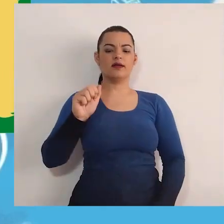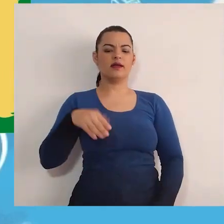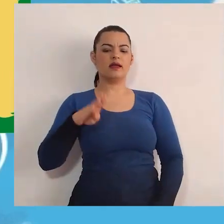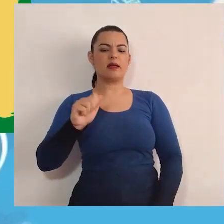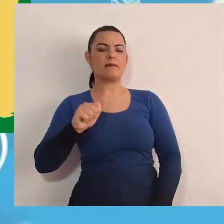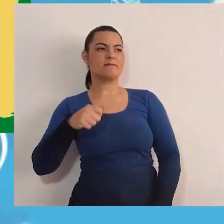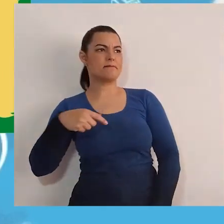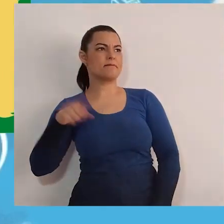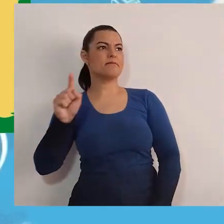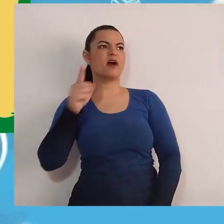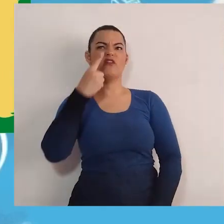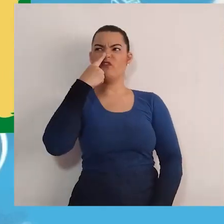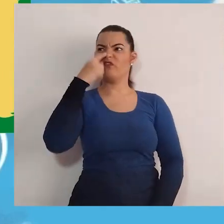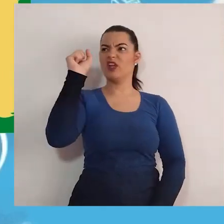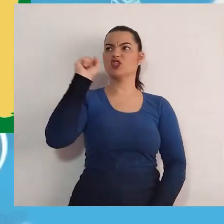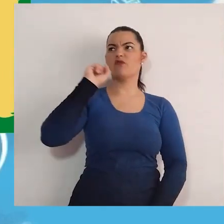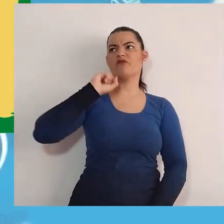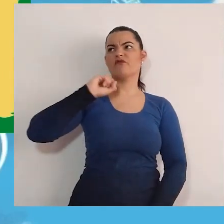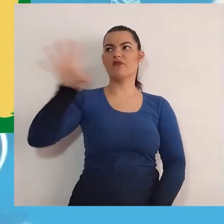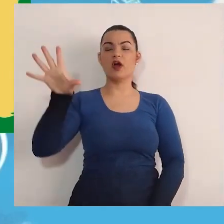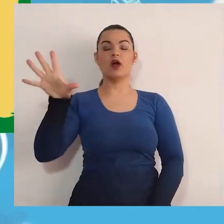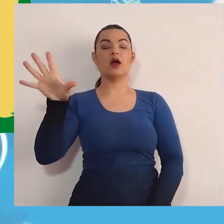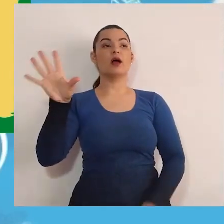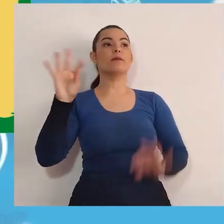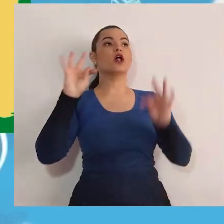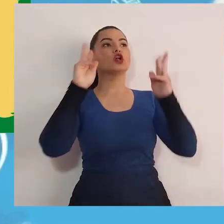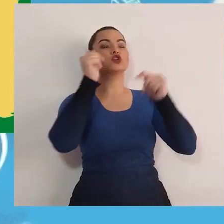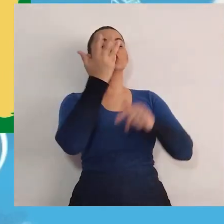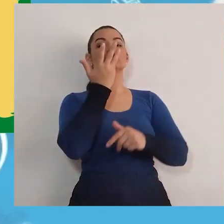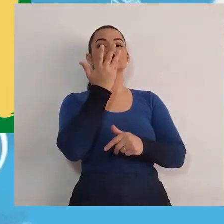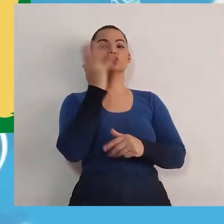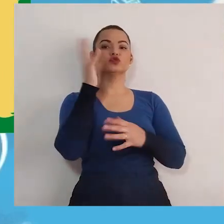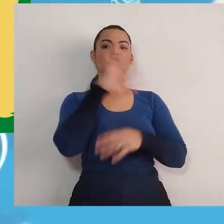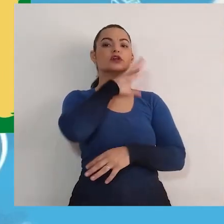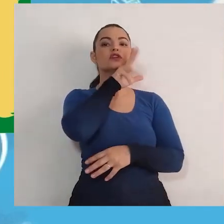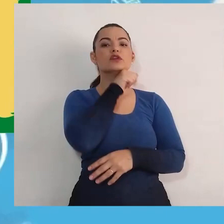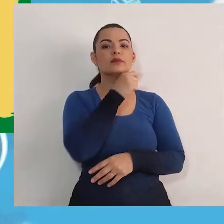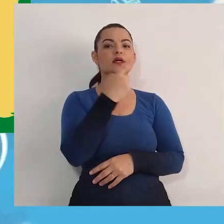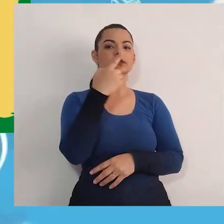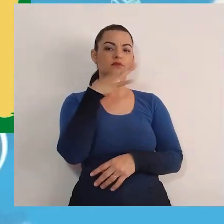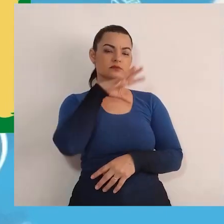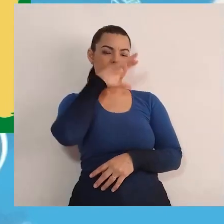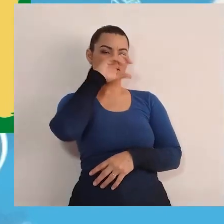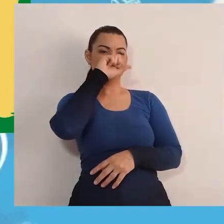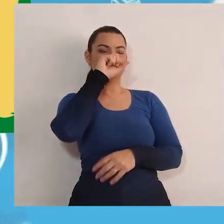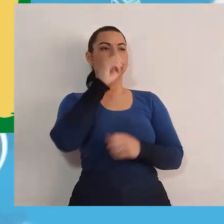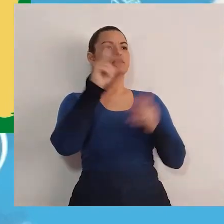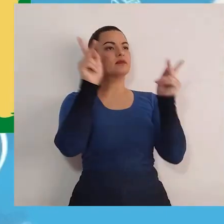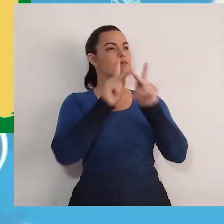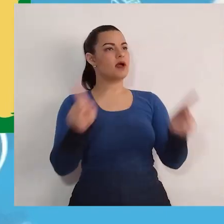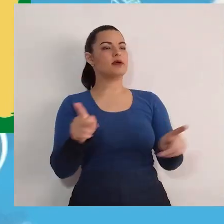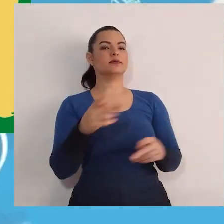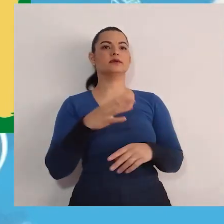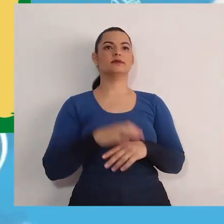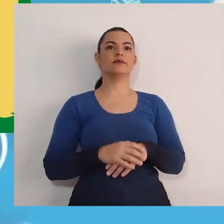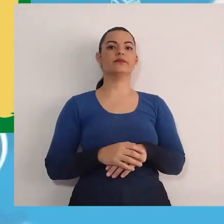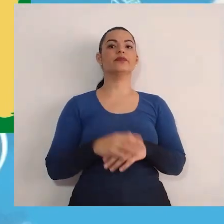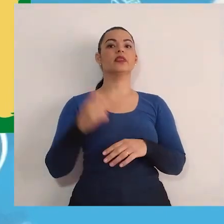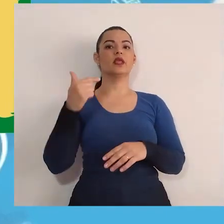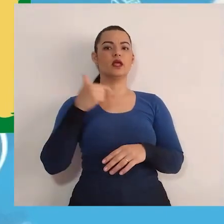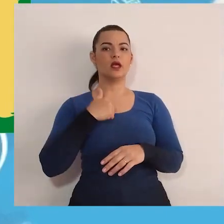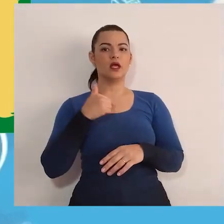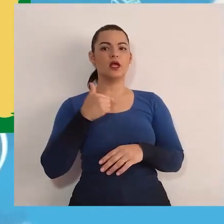animais de bom cheiro Vivessem em paz. Eu dei emprego aos macacos Que desviaram o rio Para que eu